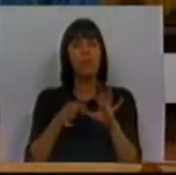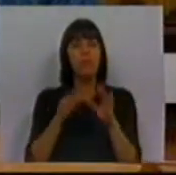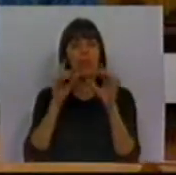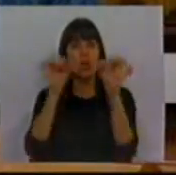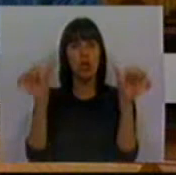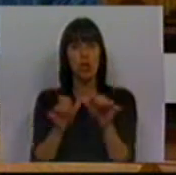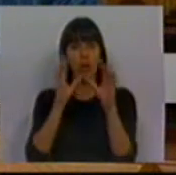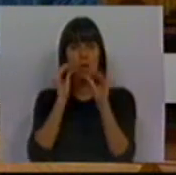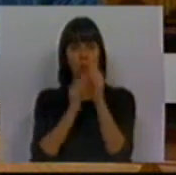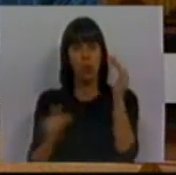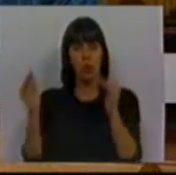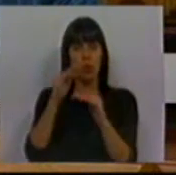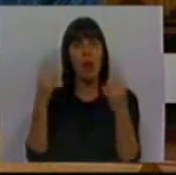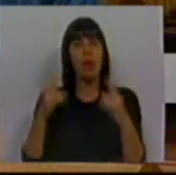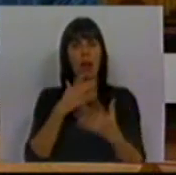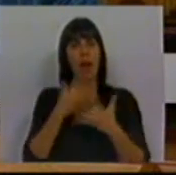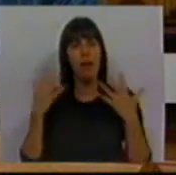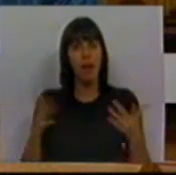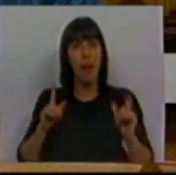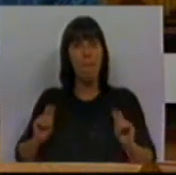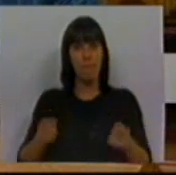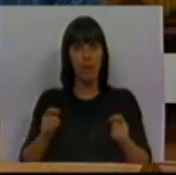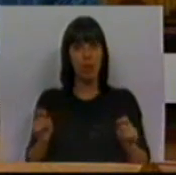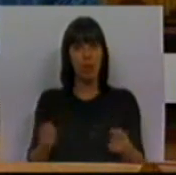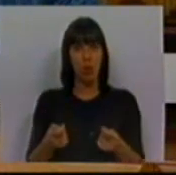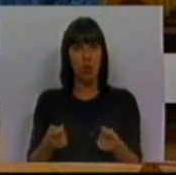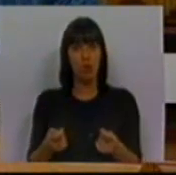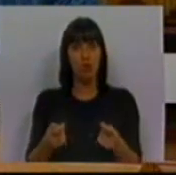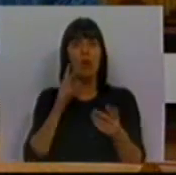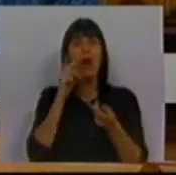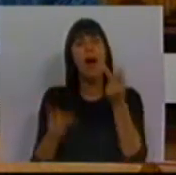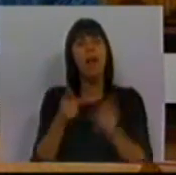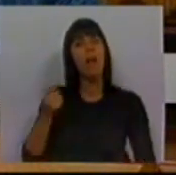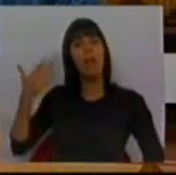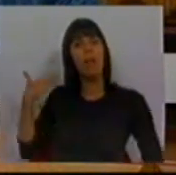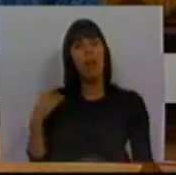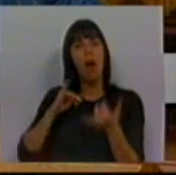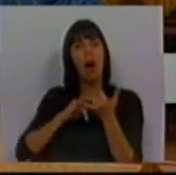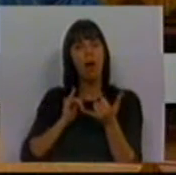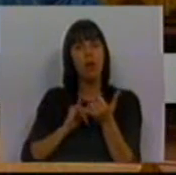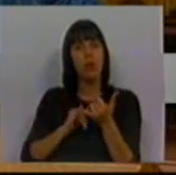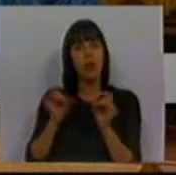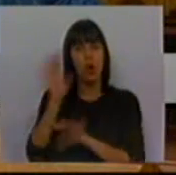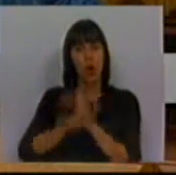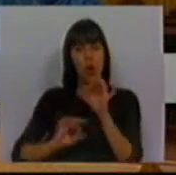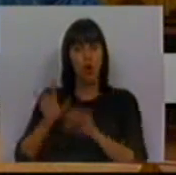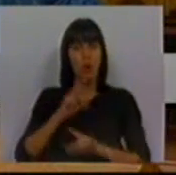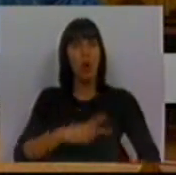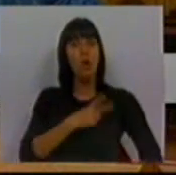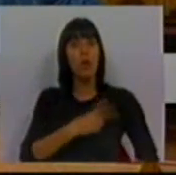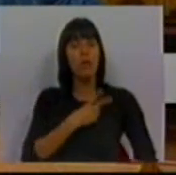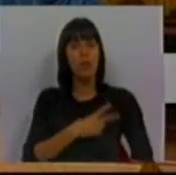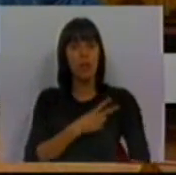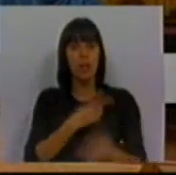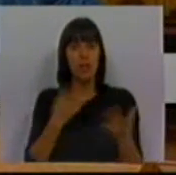de ensino superior em Portugal sofre de enormes pressões. A avaliação recente feita pela Associação Europeia das Universidades